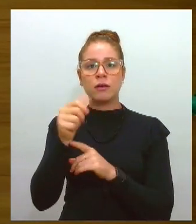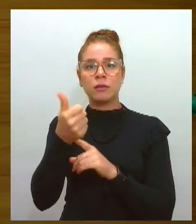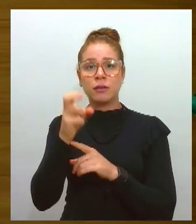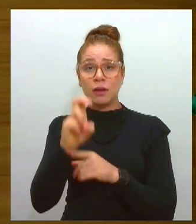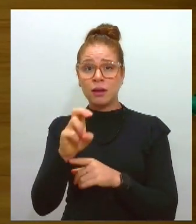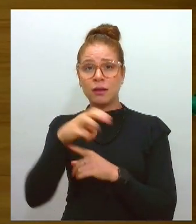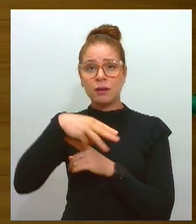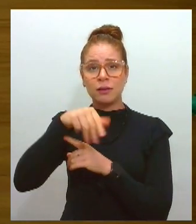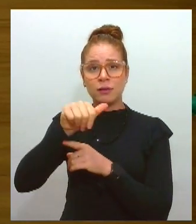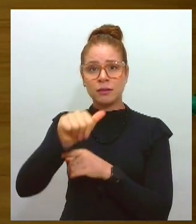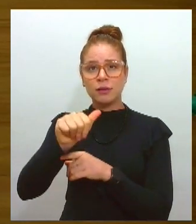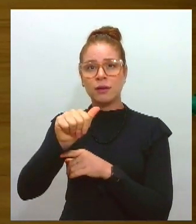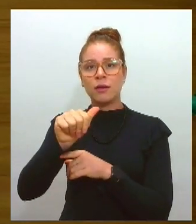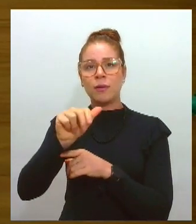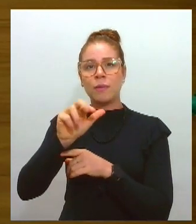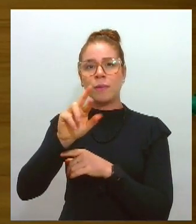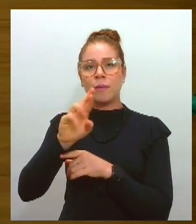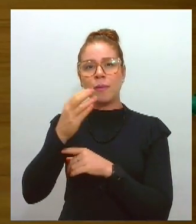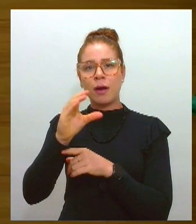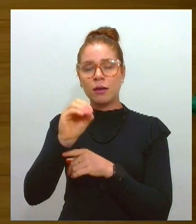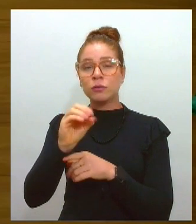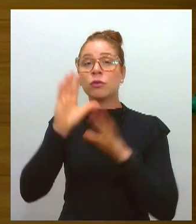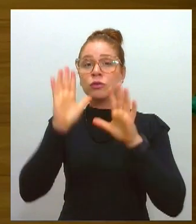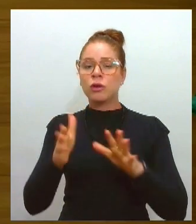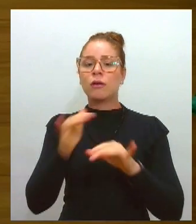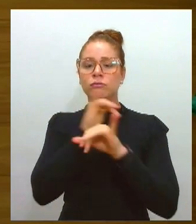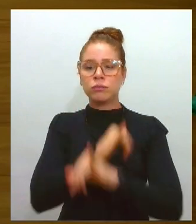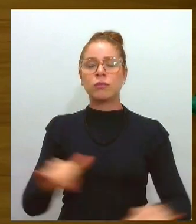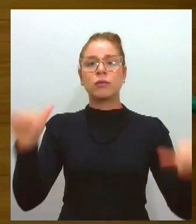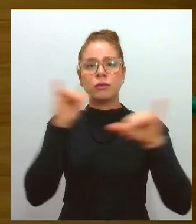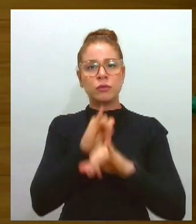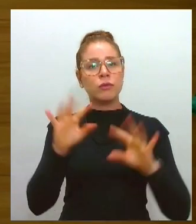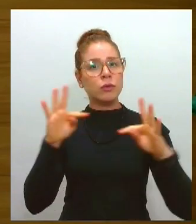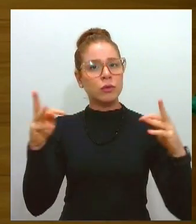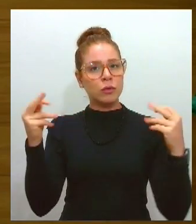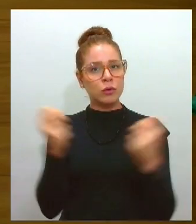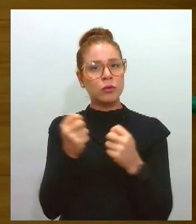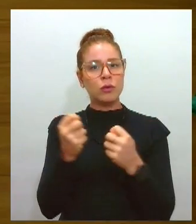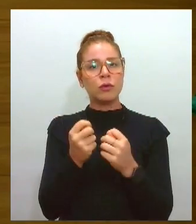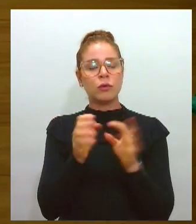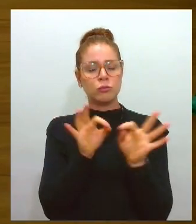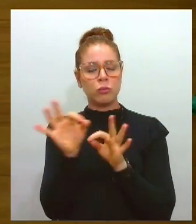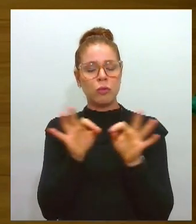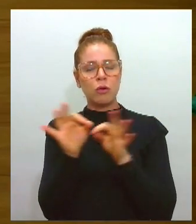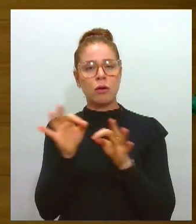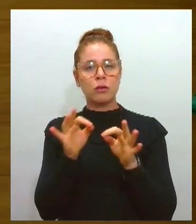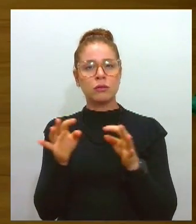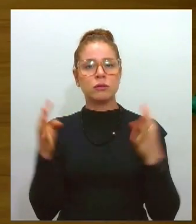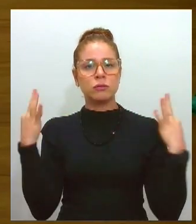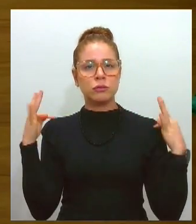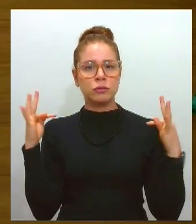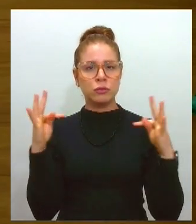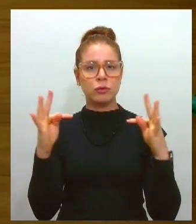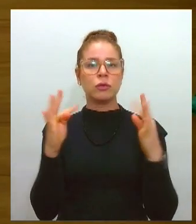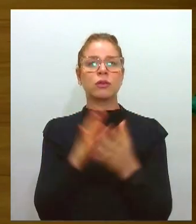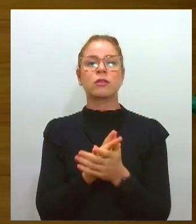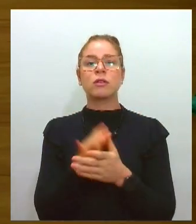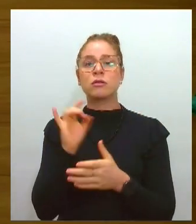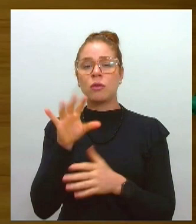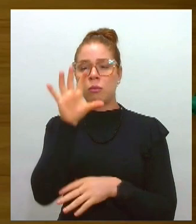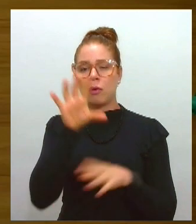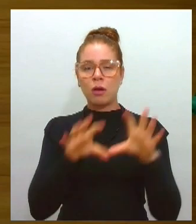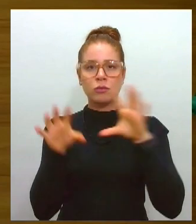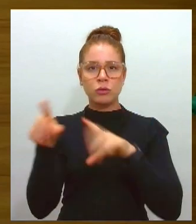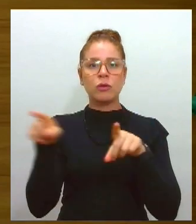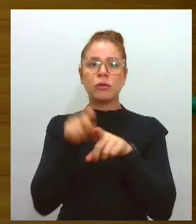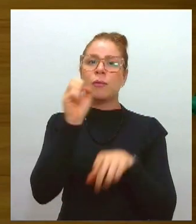promoção turística nos mercados emissivos de turistas para Sergipe, tanto nacional quanto regional, e que dá a oportunidade de